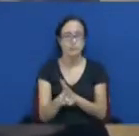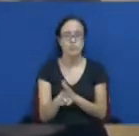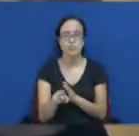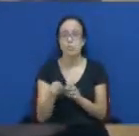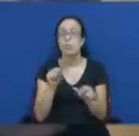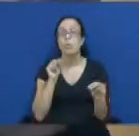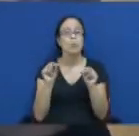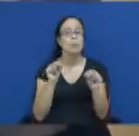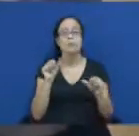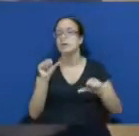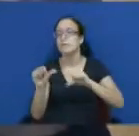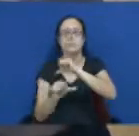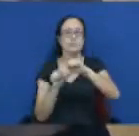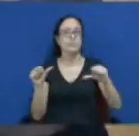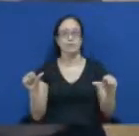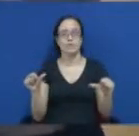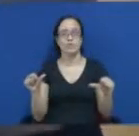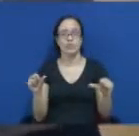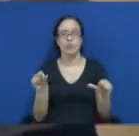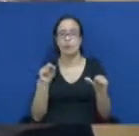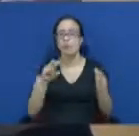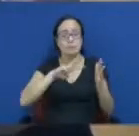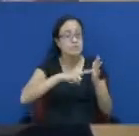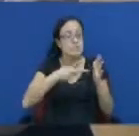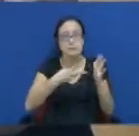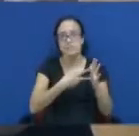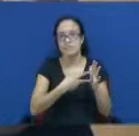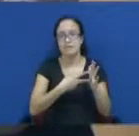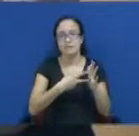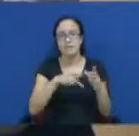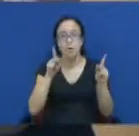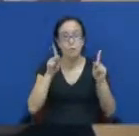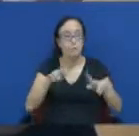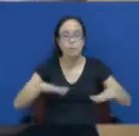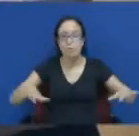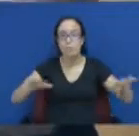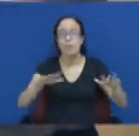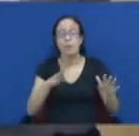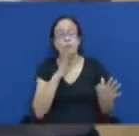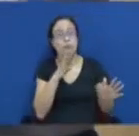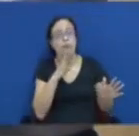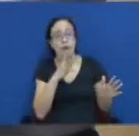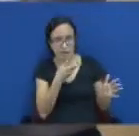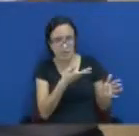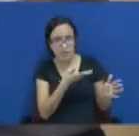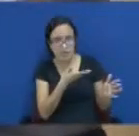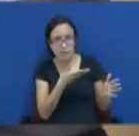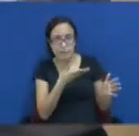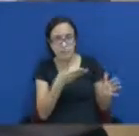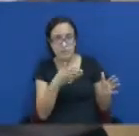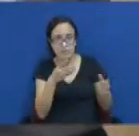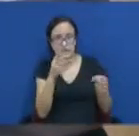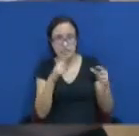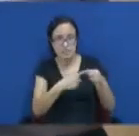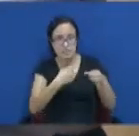O que significa? Qual o conhecimento que a população tem do programa Cidades Sustentáveis? Então,